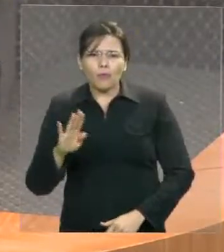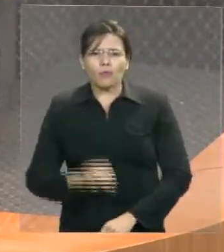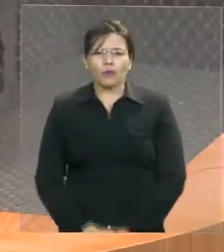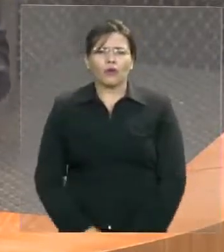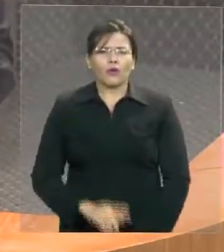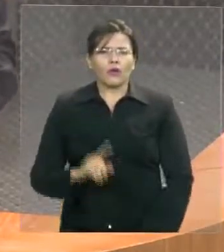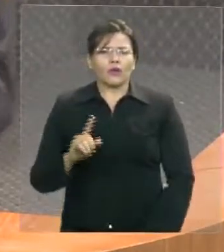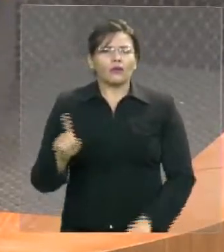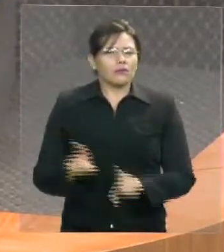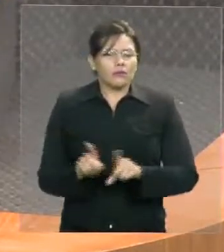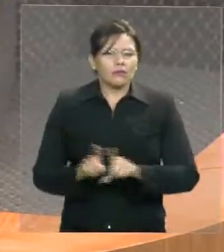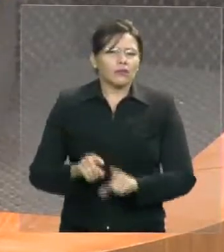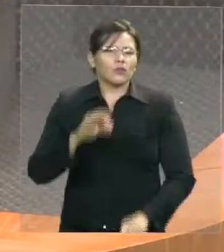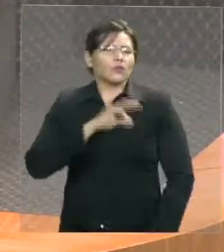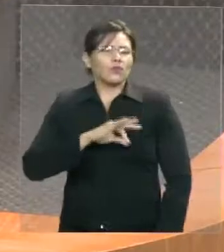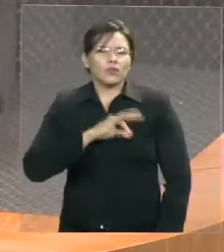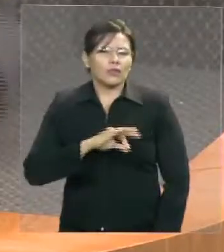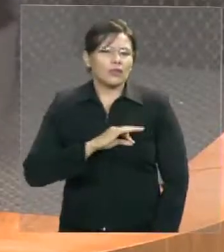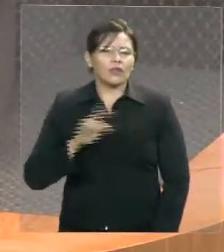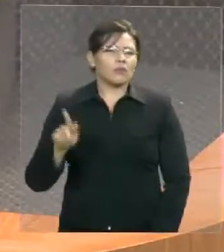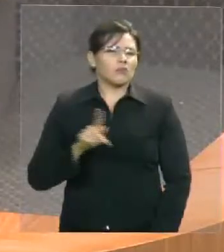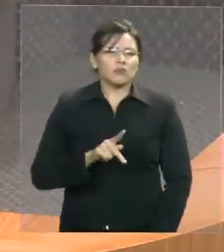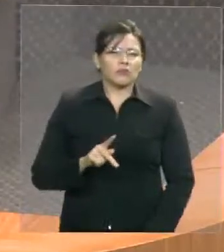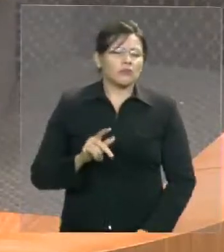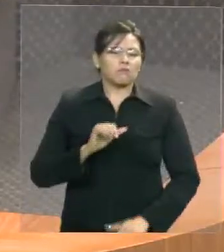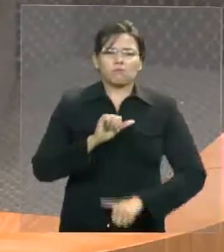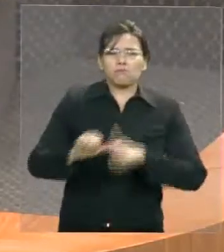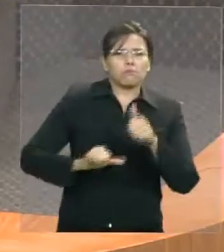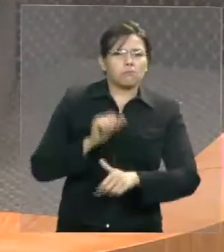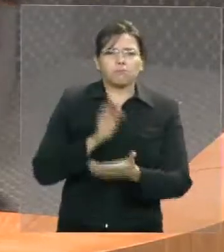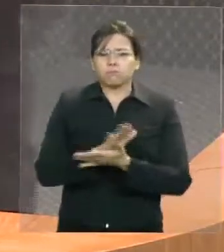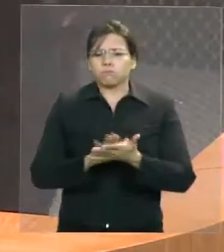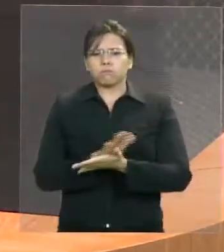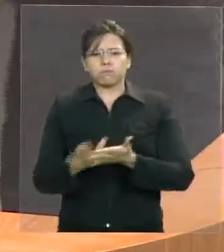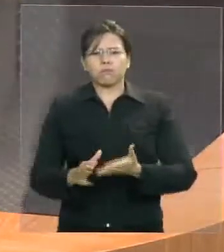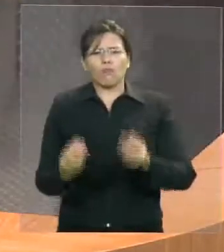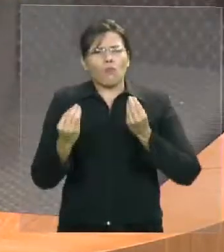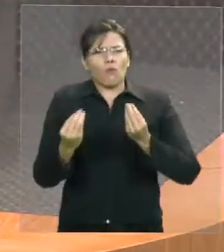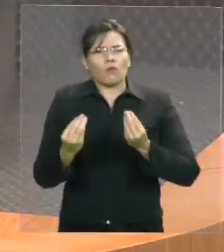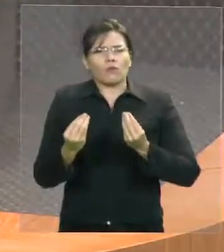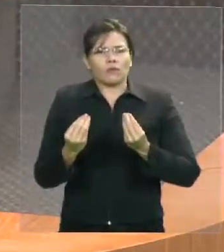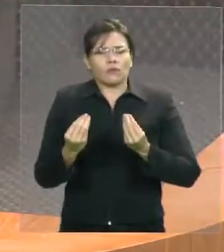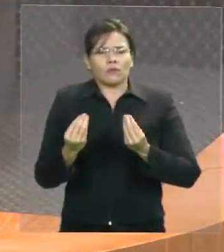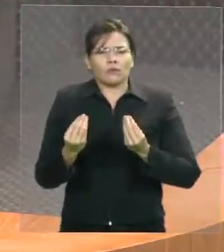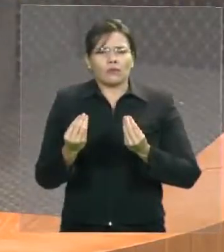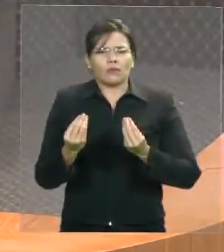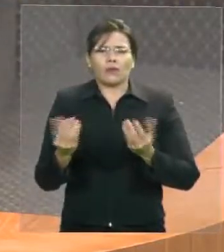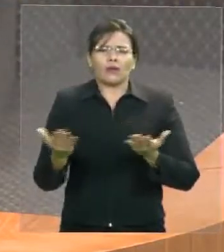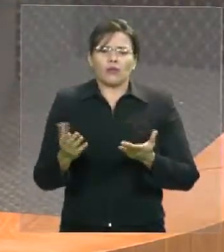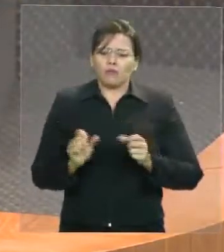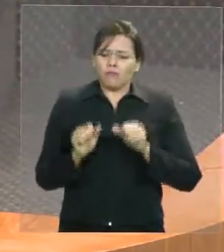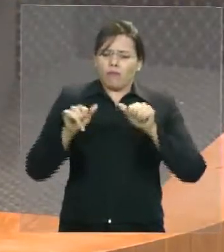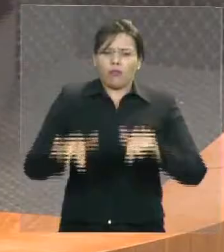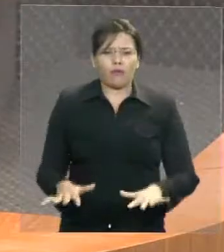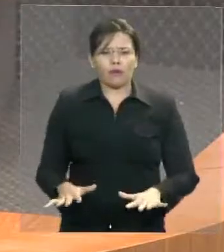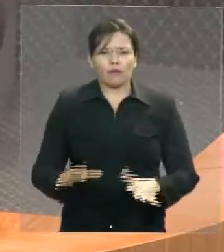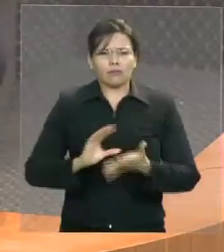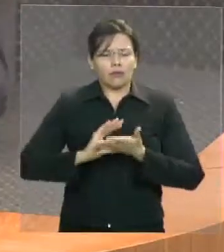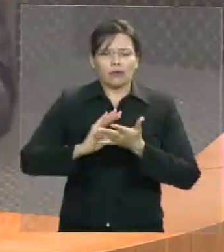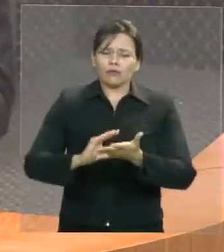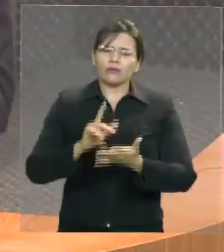à greve. Isto é um absurdo. Nós vivemos hoje no Maranhão em uma ditadura